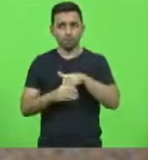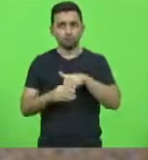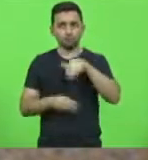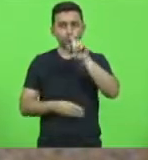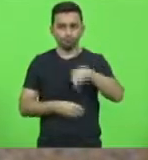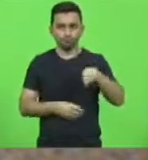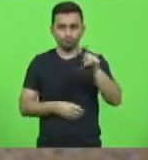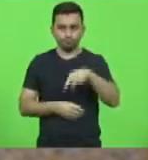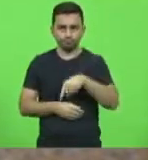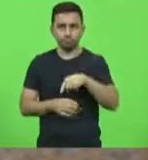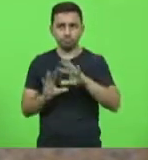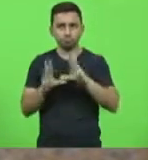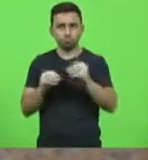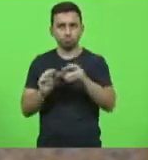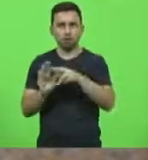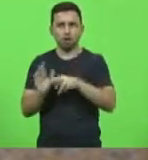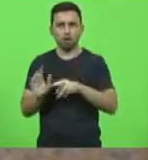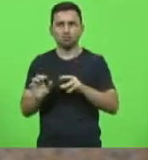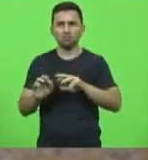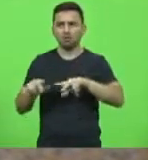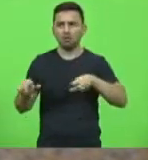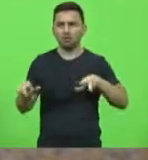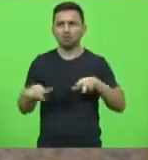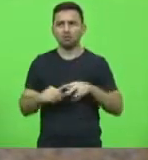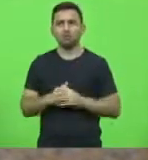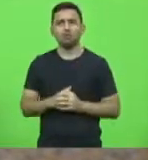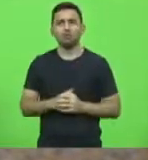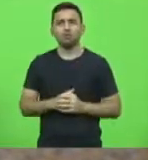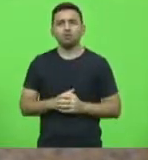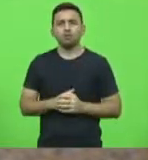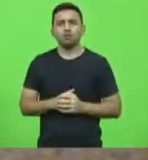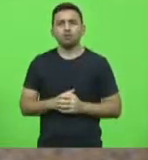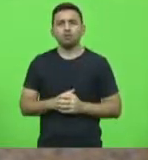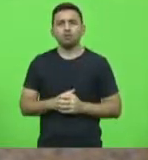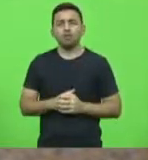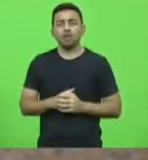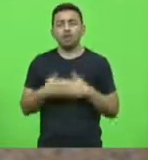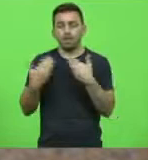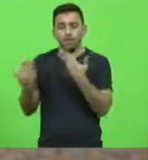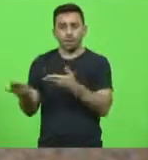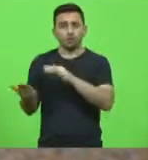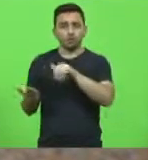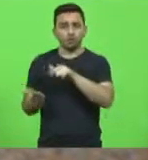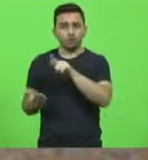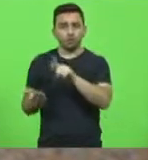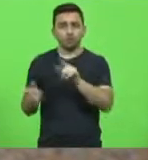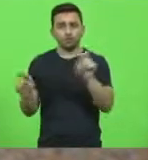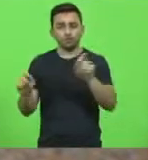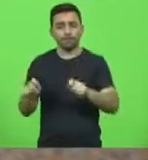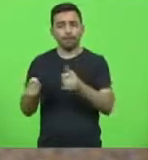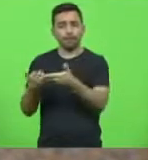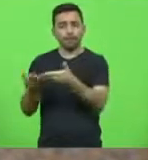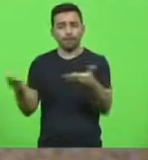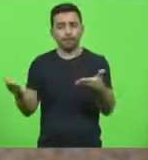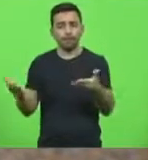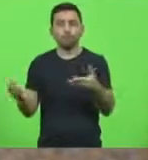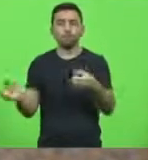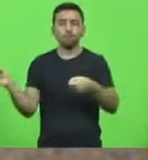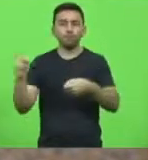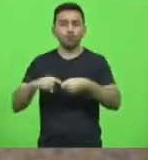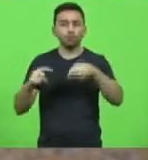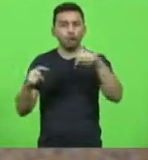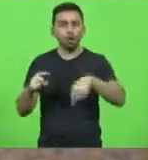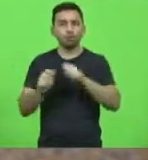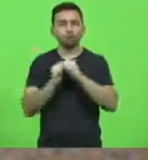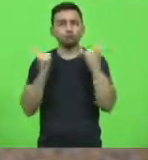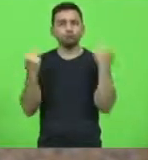dessas medidas, no sentido de dar ao deputado Júlio Garcia a condição de retornar a esta casa,